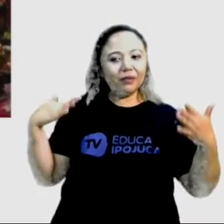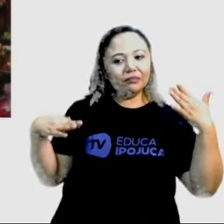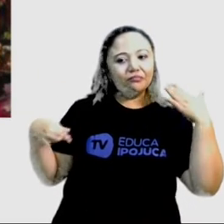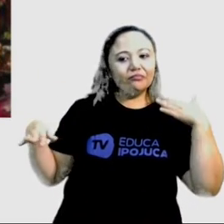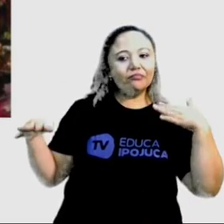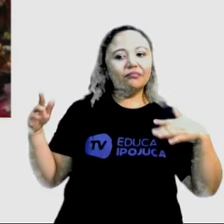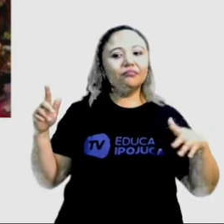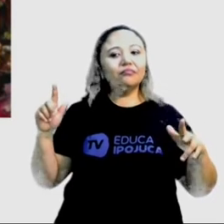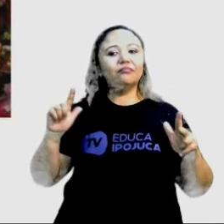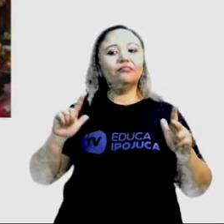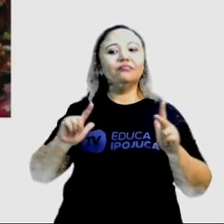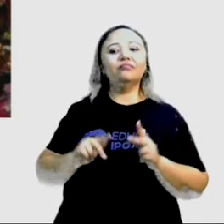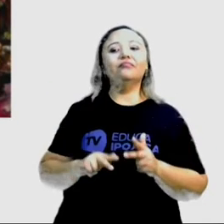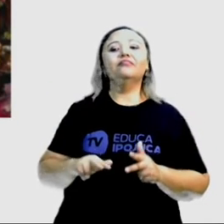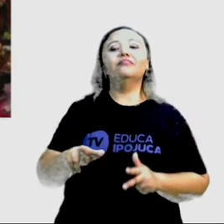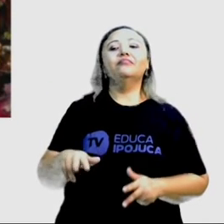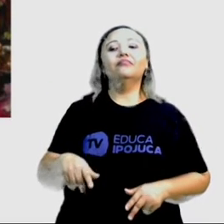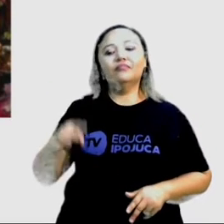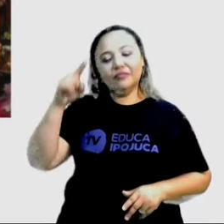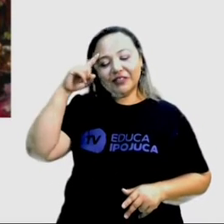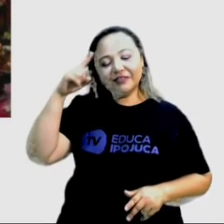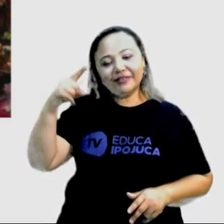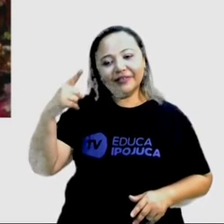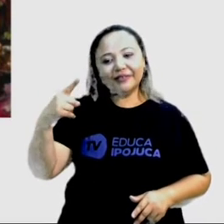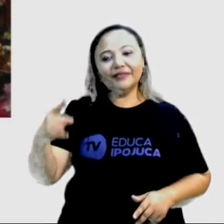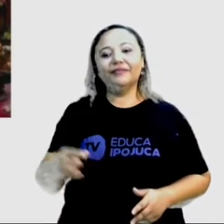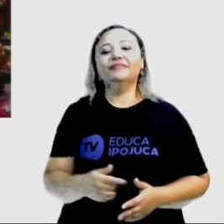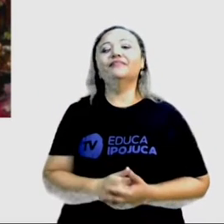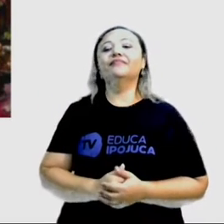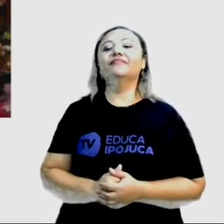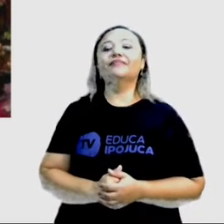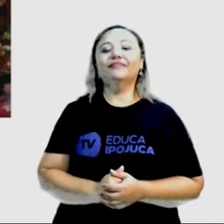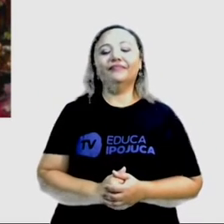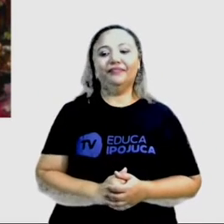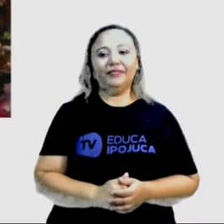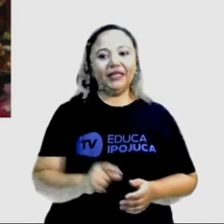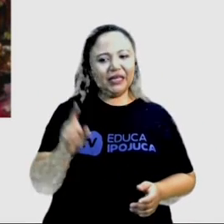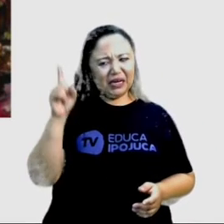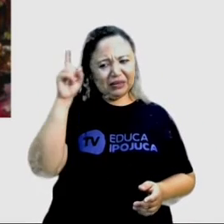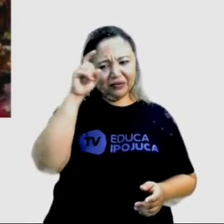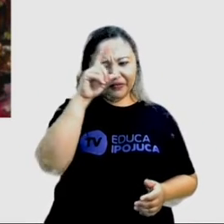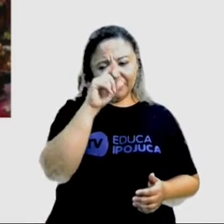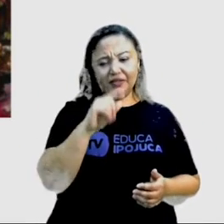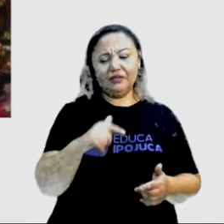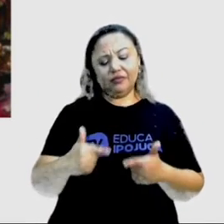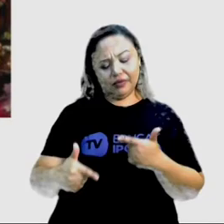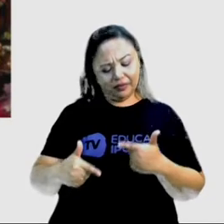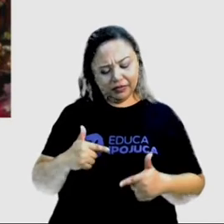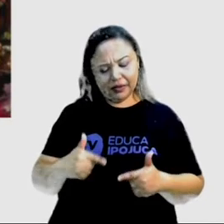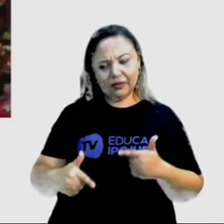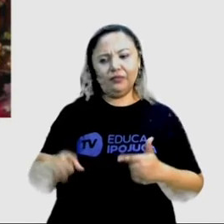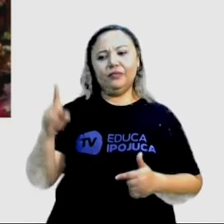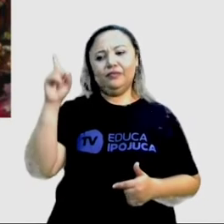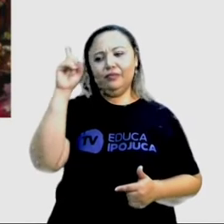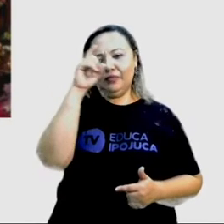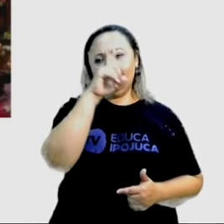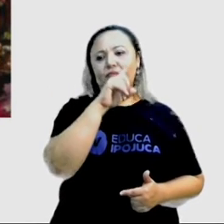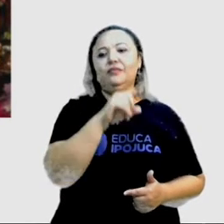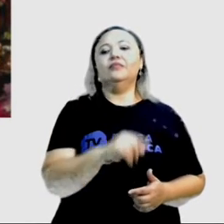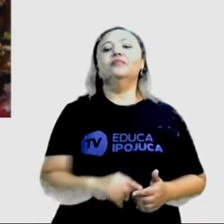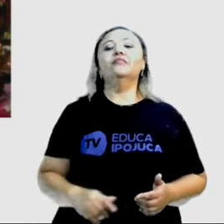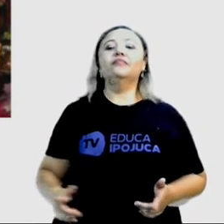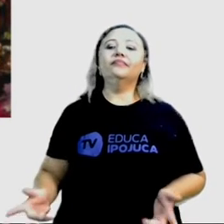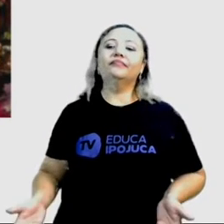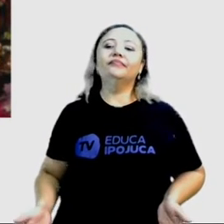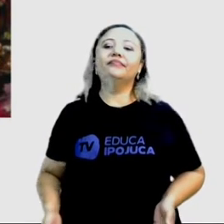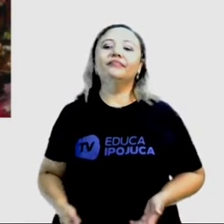de do seu cotidiano que era árduo, né? que é muito severo o corte da cana